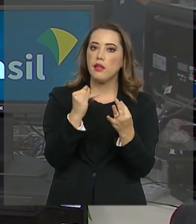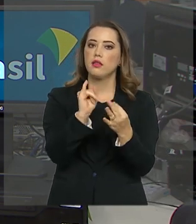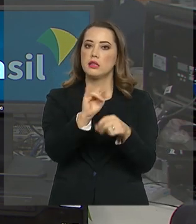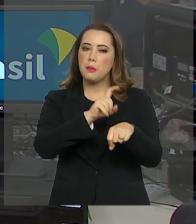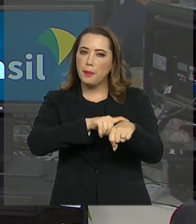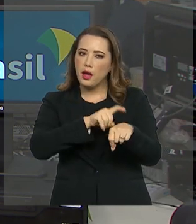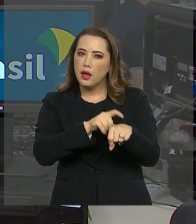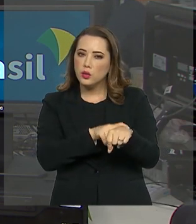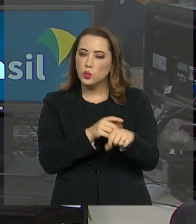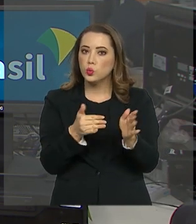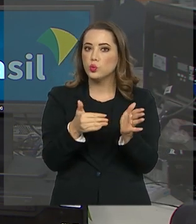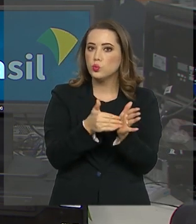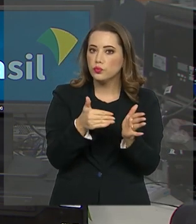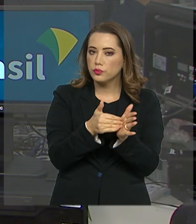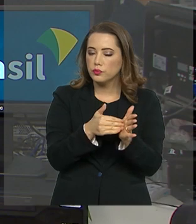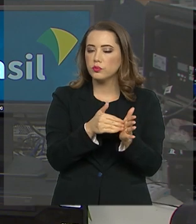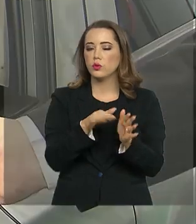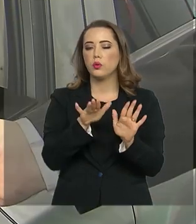estiver para vencer, por exemplo.